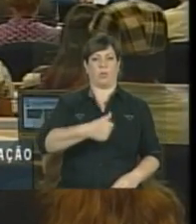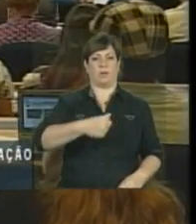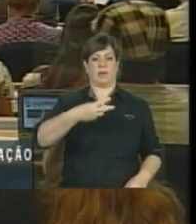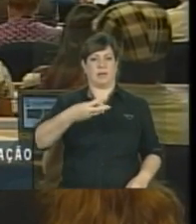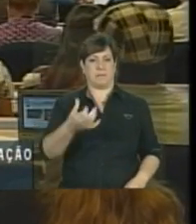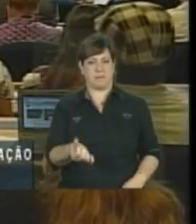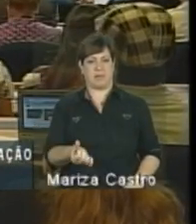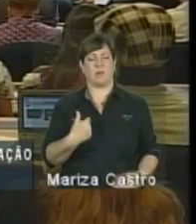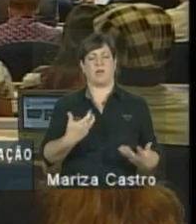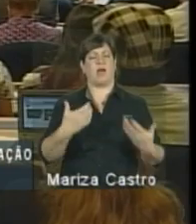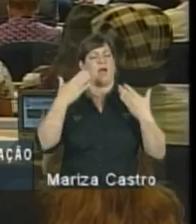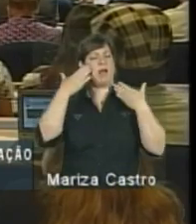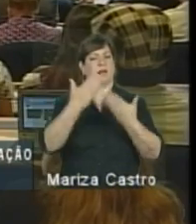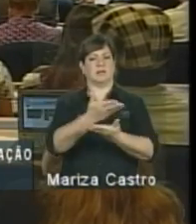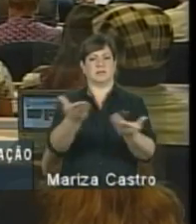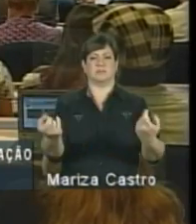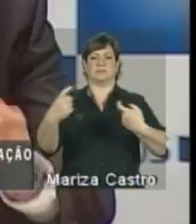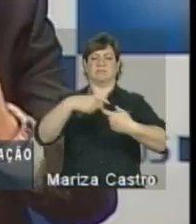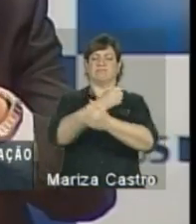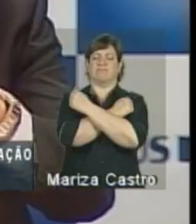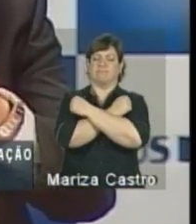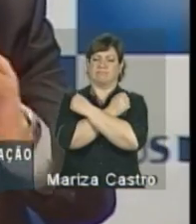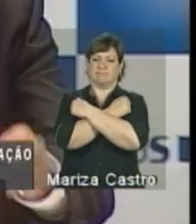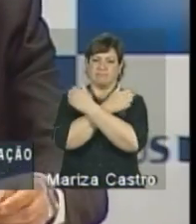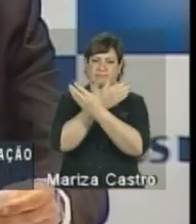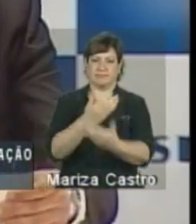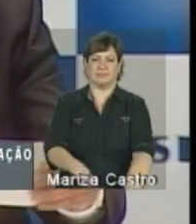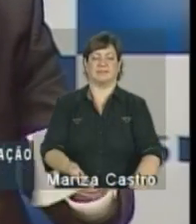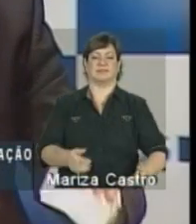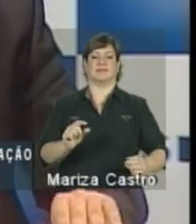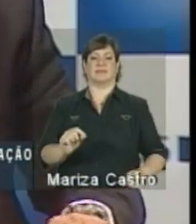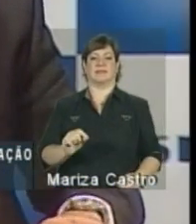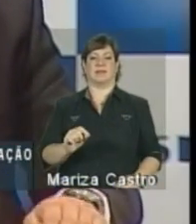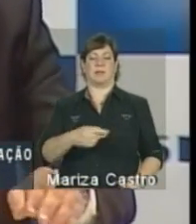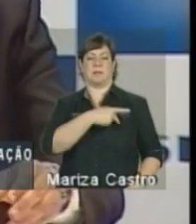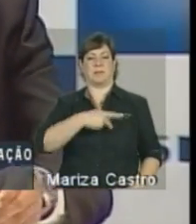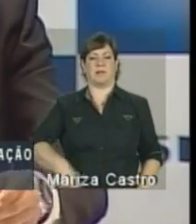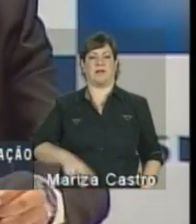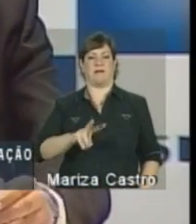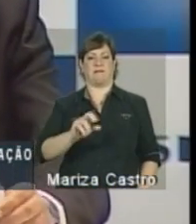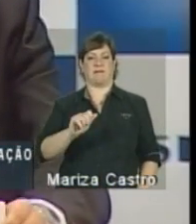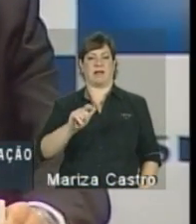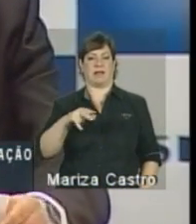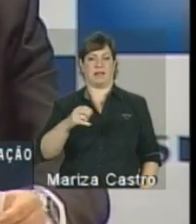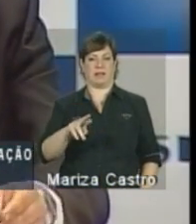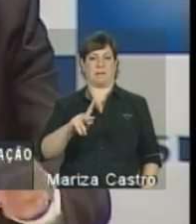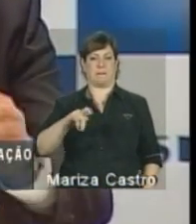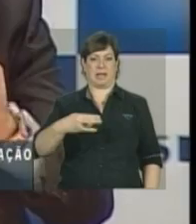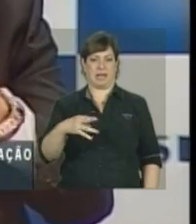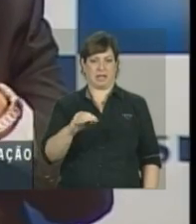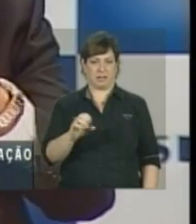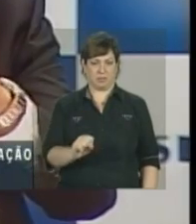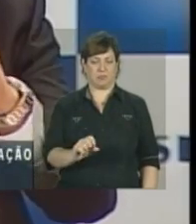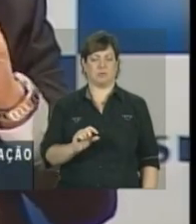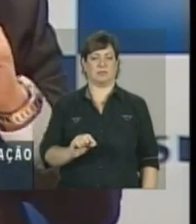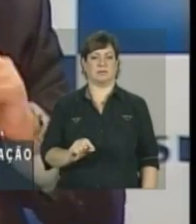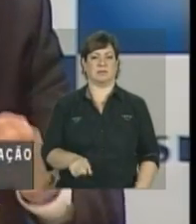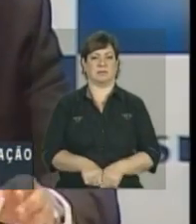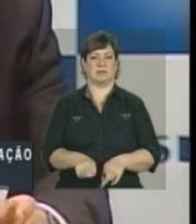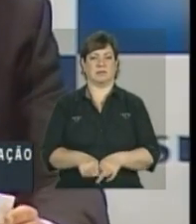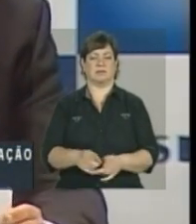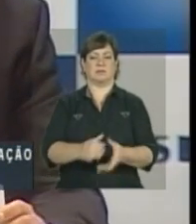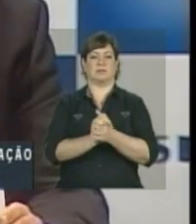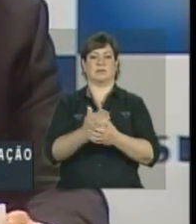muito essa parceria. Mando um grande abraço ao nosso presidente Wagner Pinheiro. Saudar o nosso diretor do Departamento